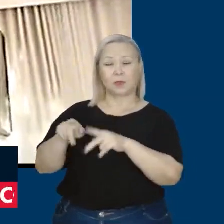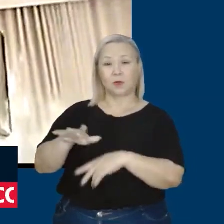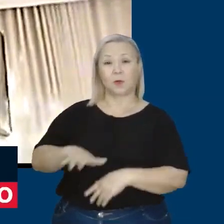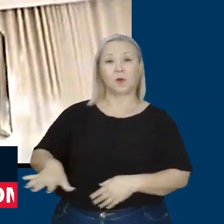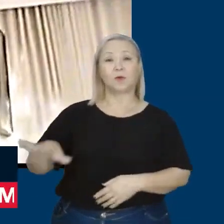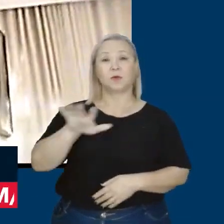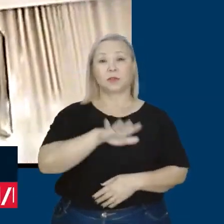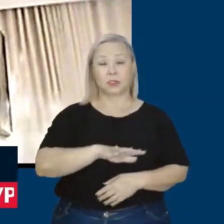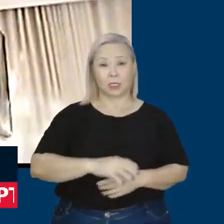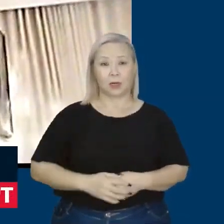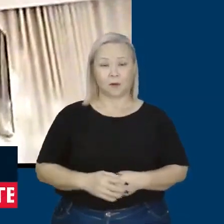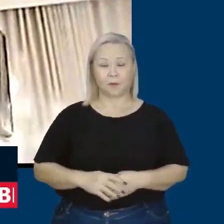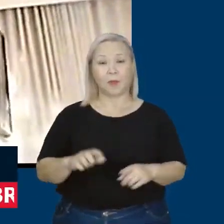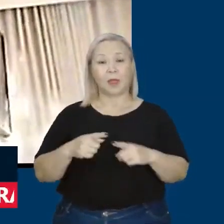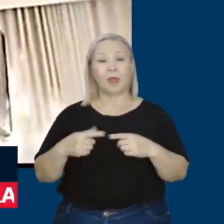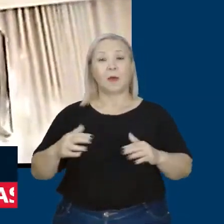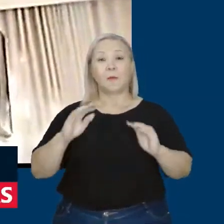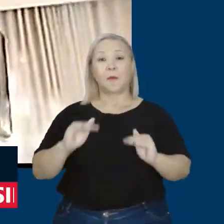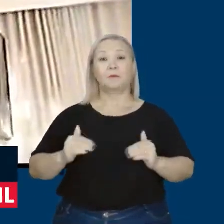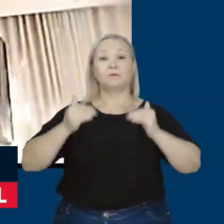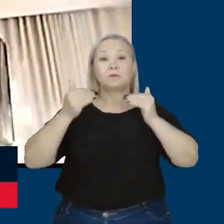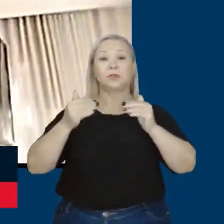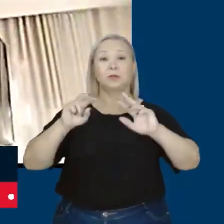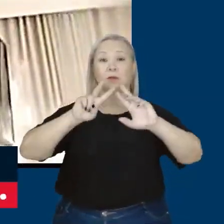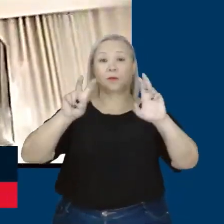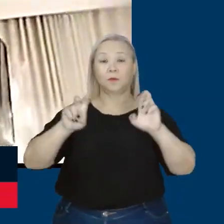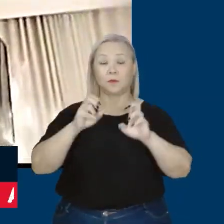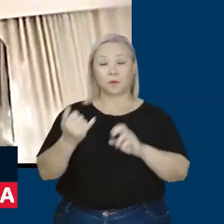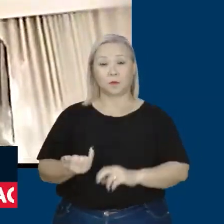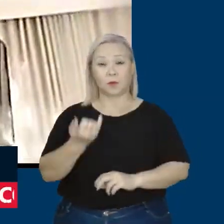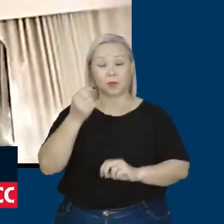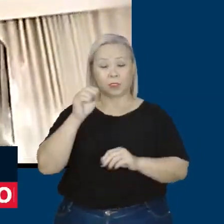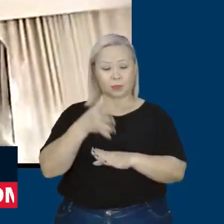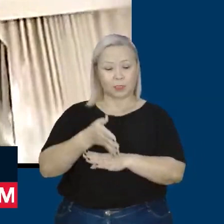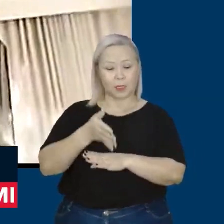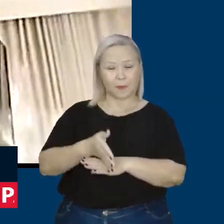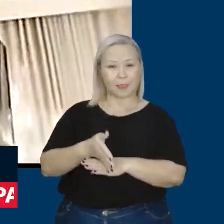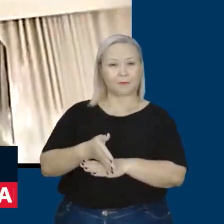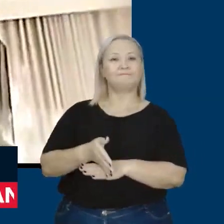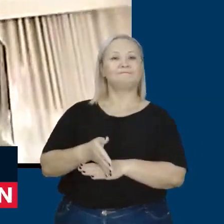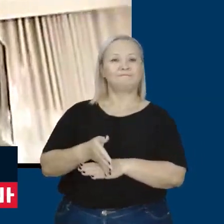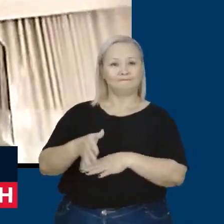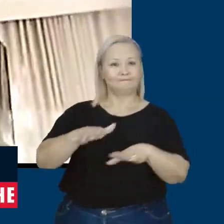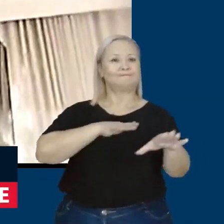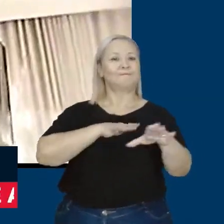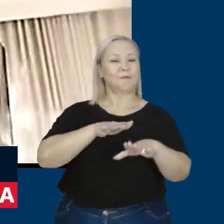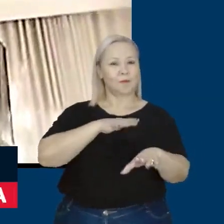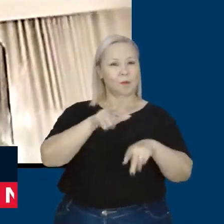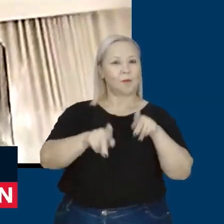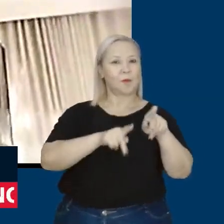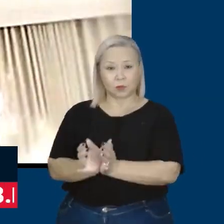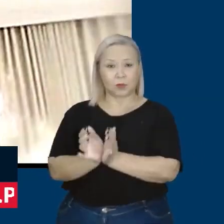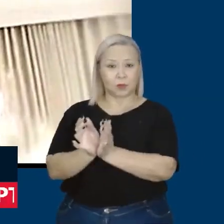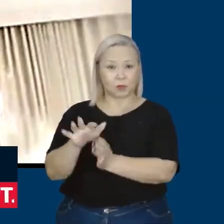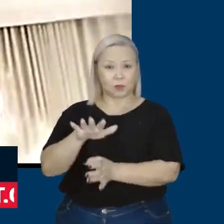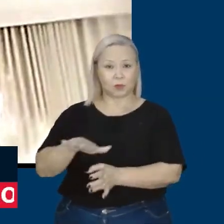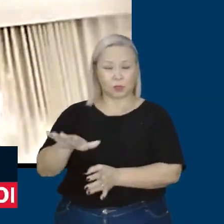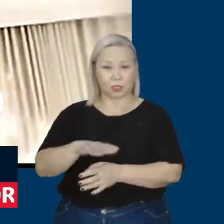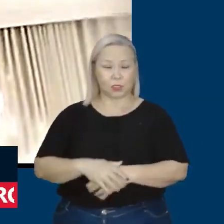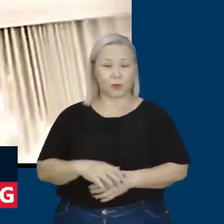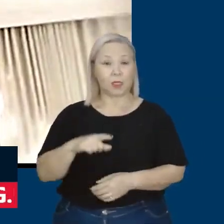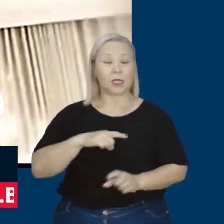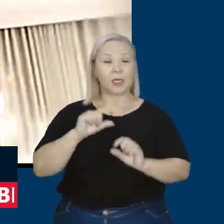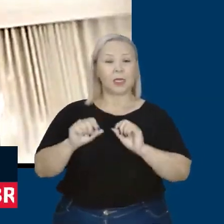geral, mas é, sobretudo, importante você ter a participação dos movimentos populares e do povo. Há um